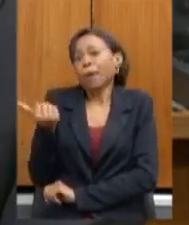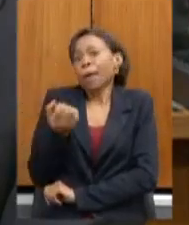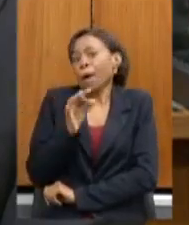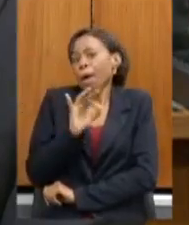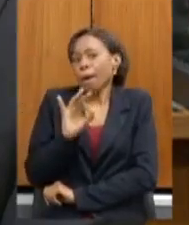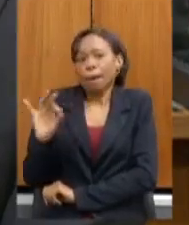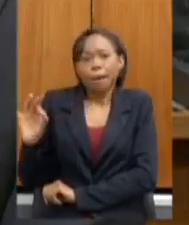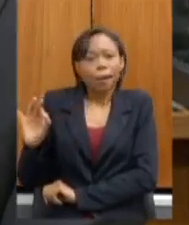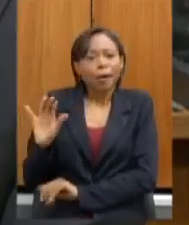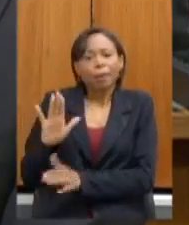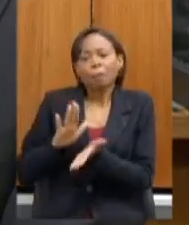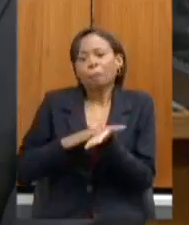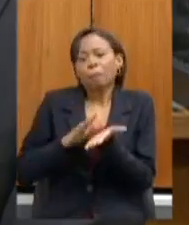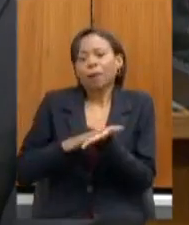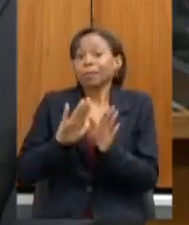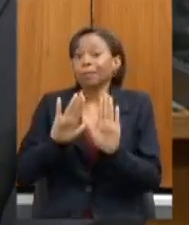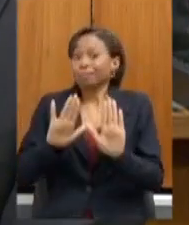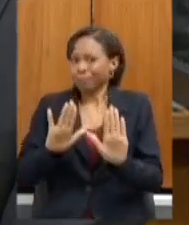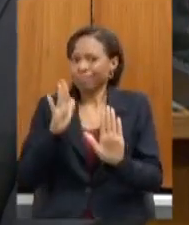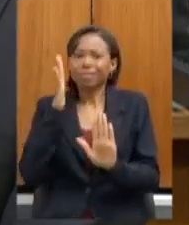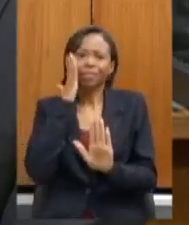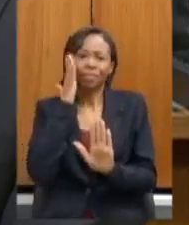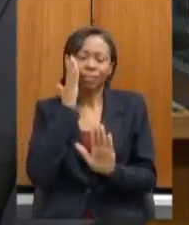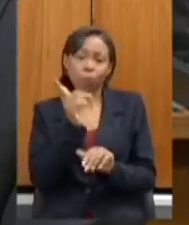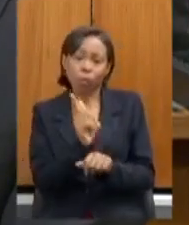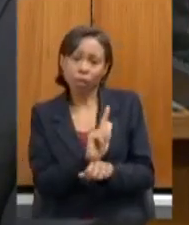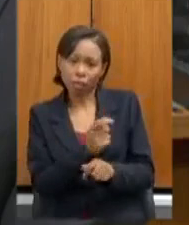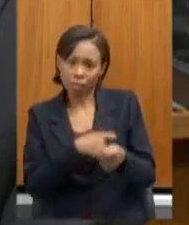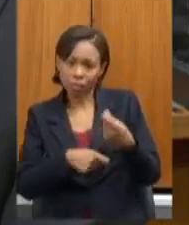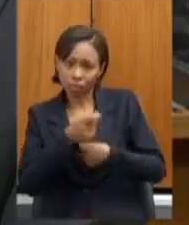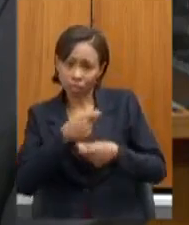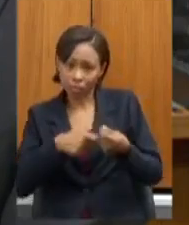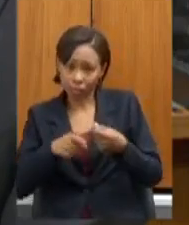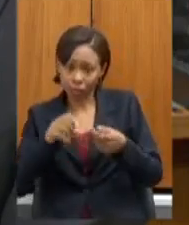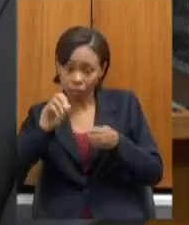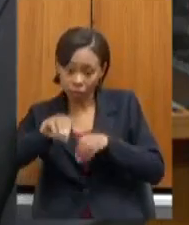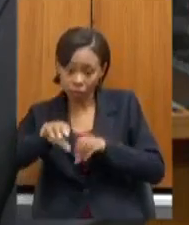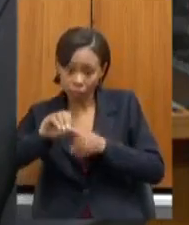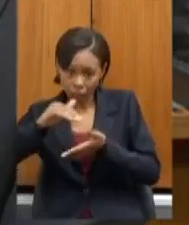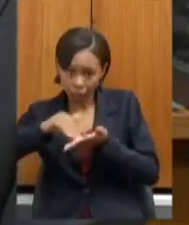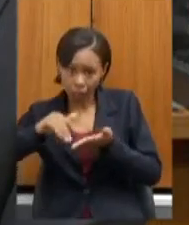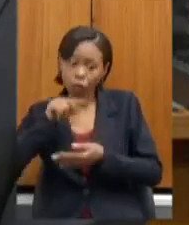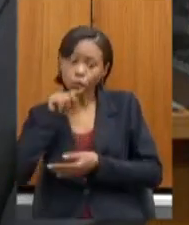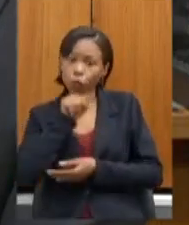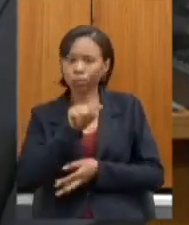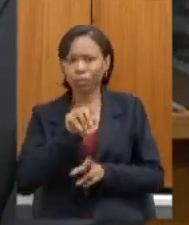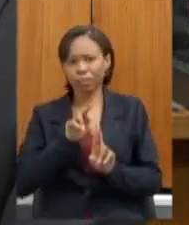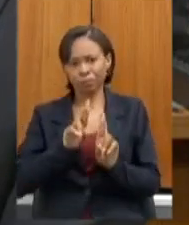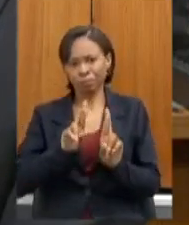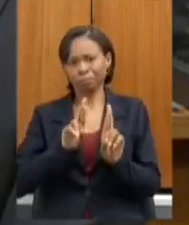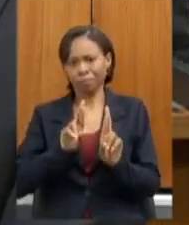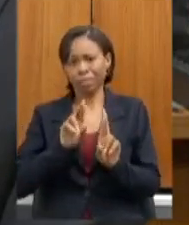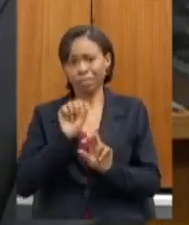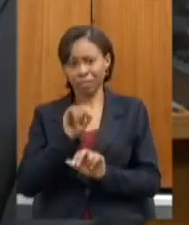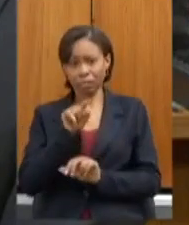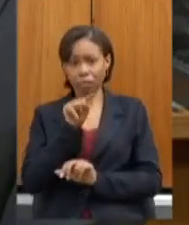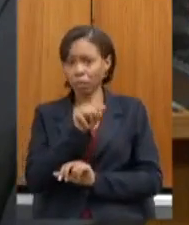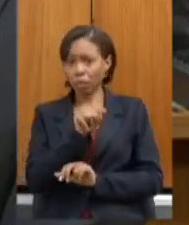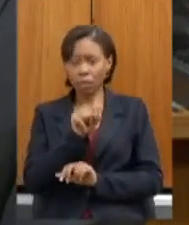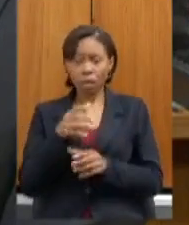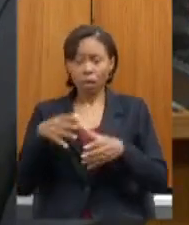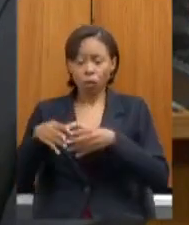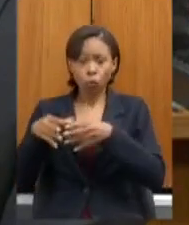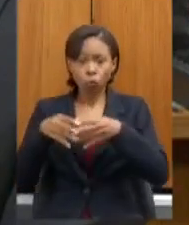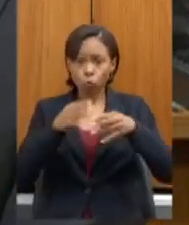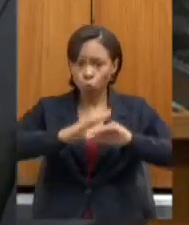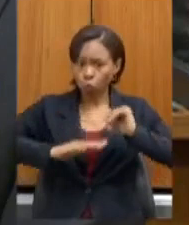mas a gente sabe que a gestão da secretaria de educação cabe a você se sua equipe não está alinhada ideologicamente se sua equipe